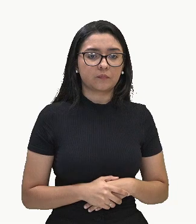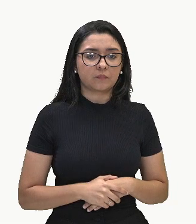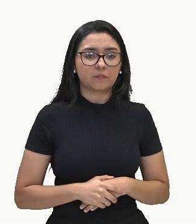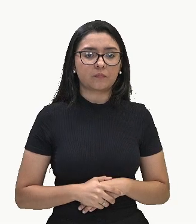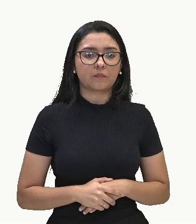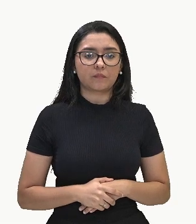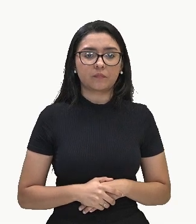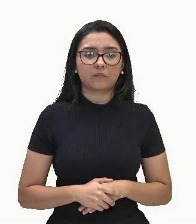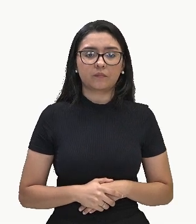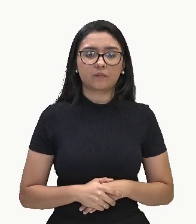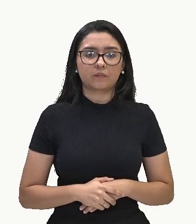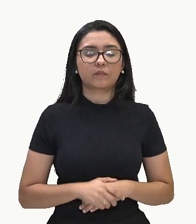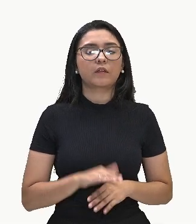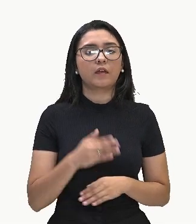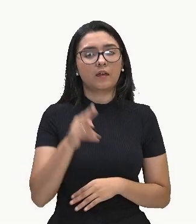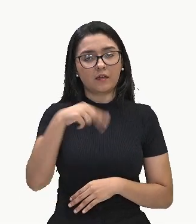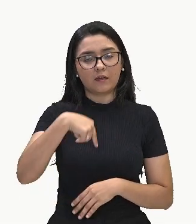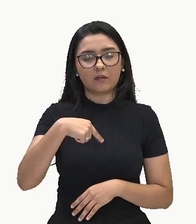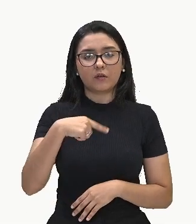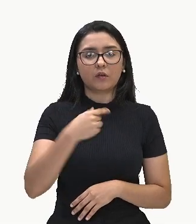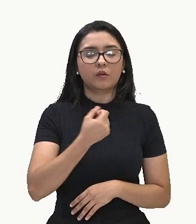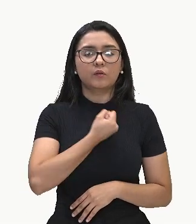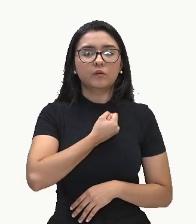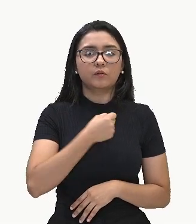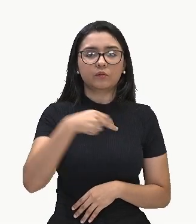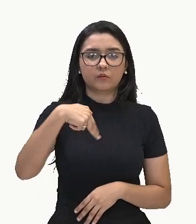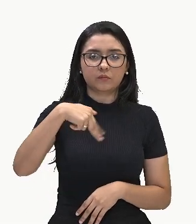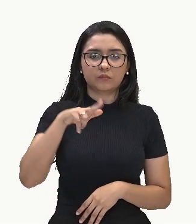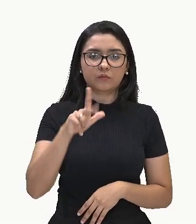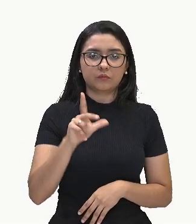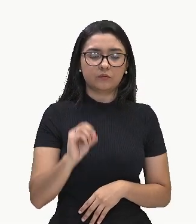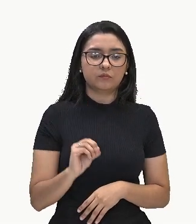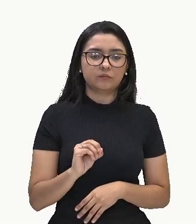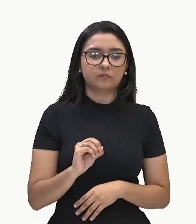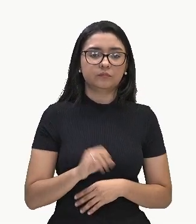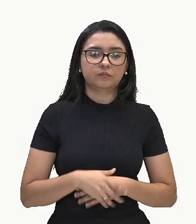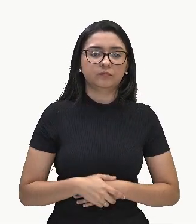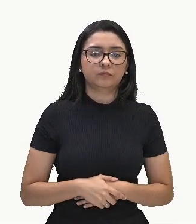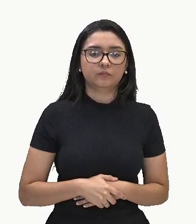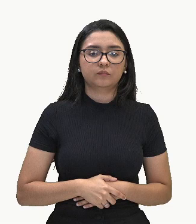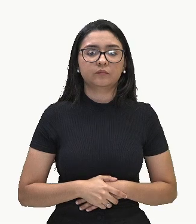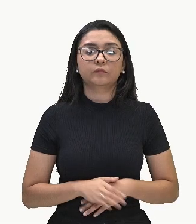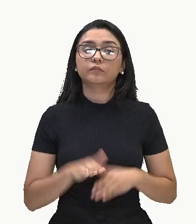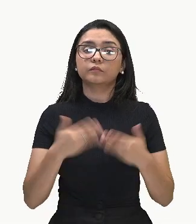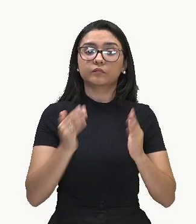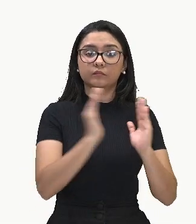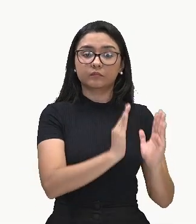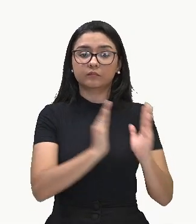o coeficiente nulo, tá bom? Então, agora, o meu P de X vai passar a ser, ó,